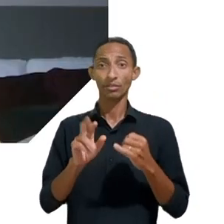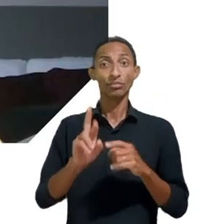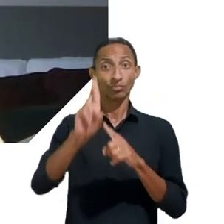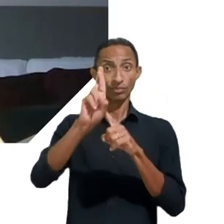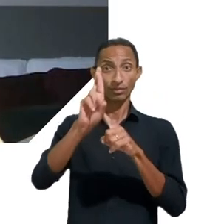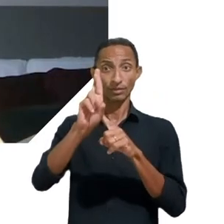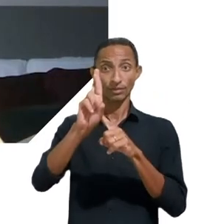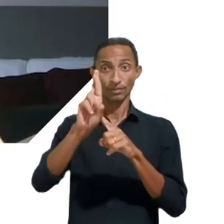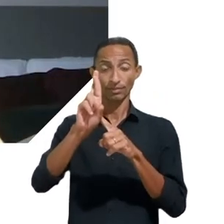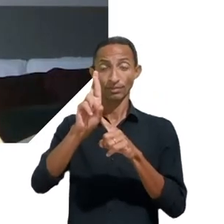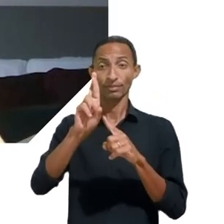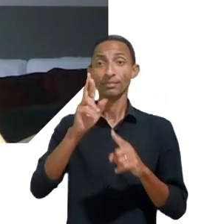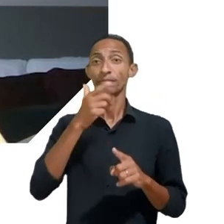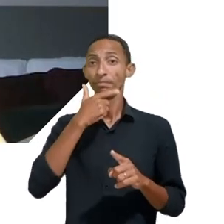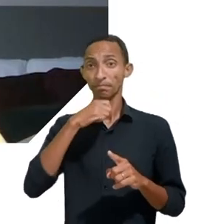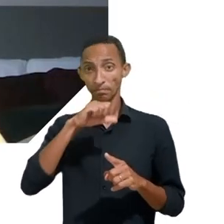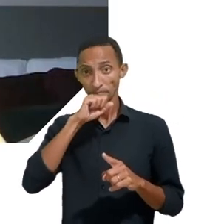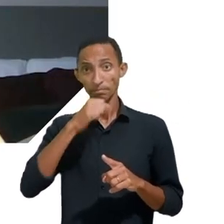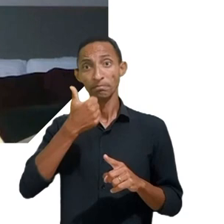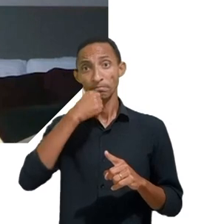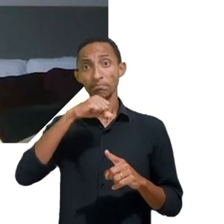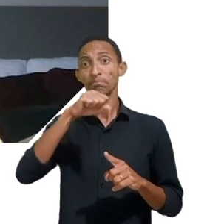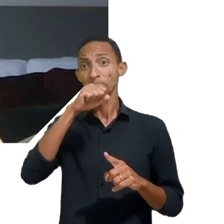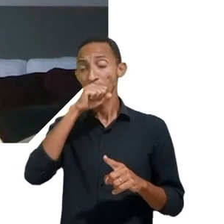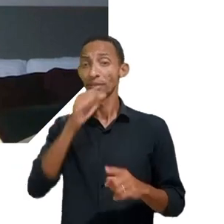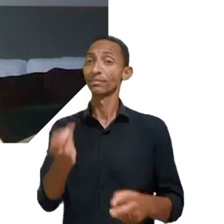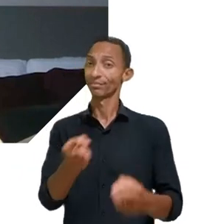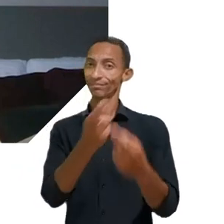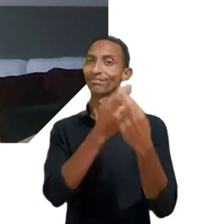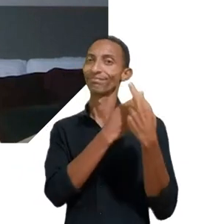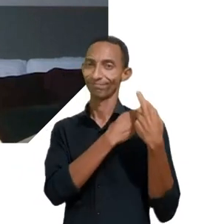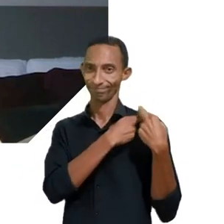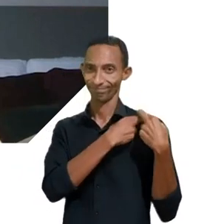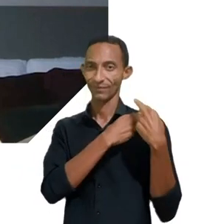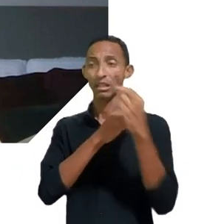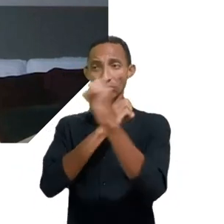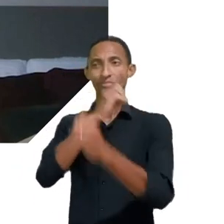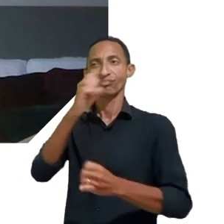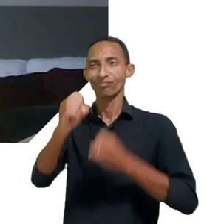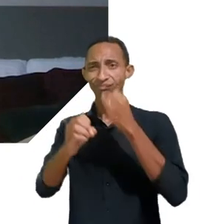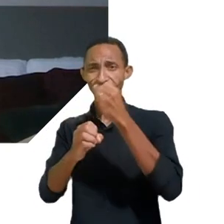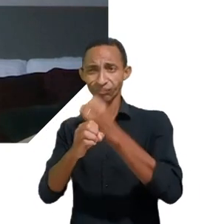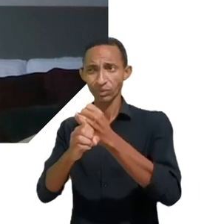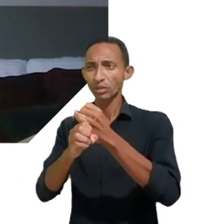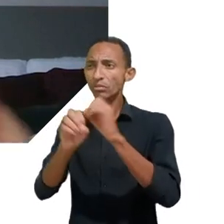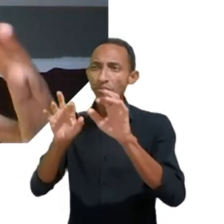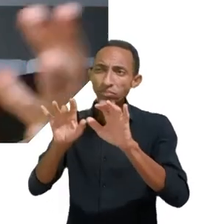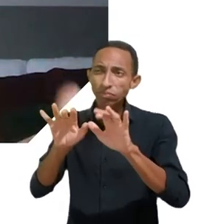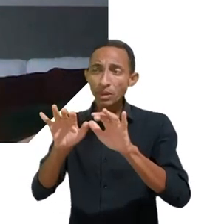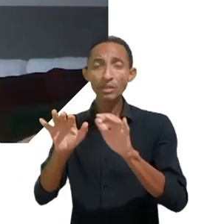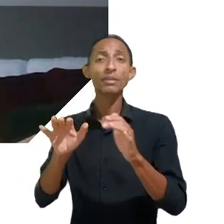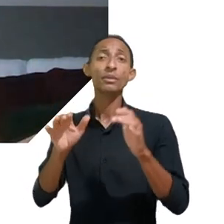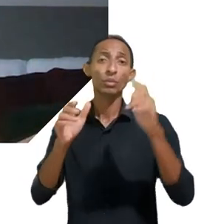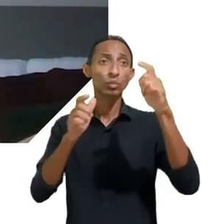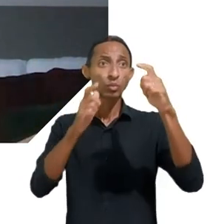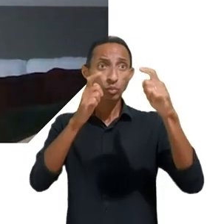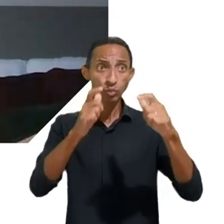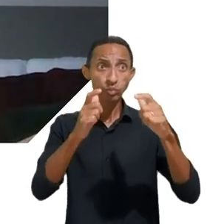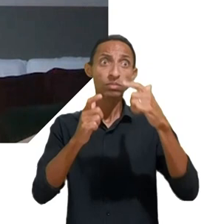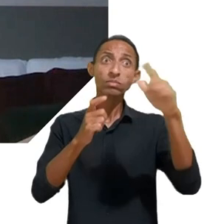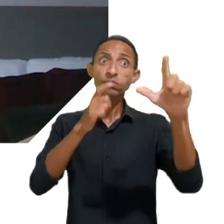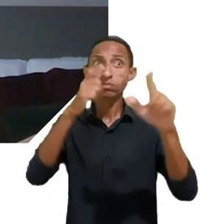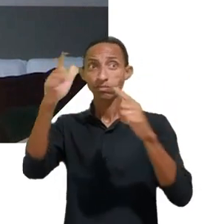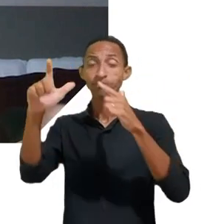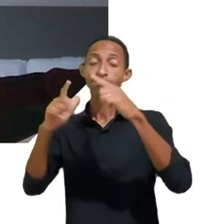segurança, na internet, em outros espaços também, a gente tende a focar na